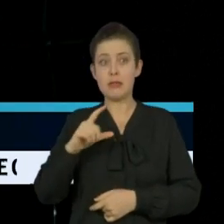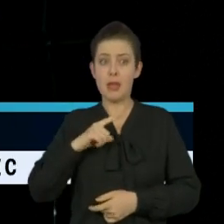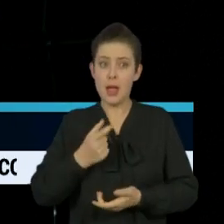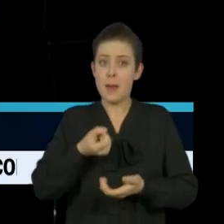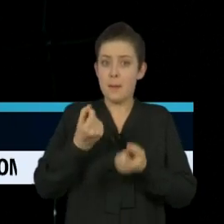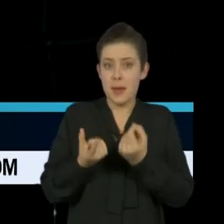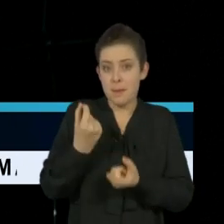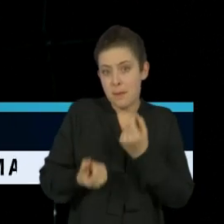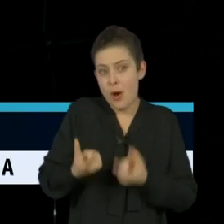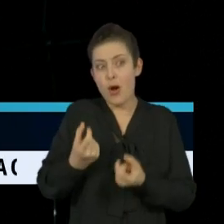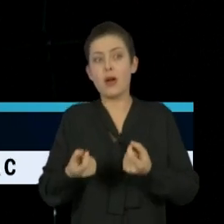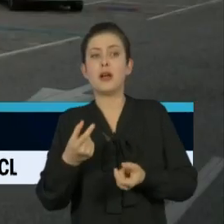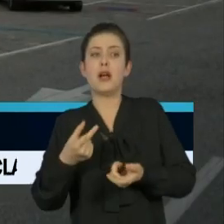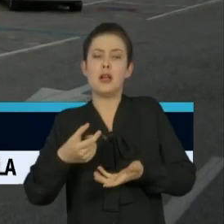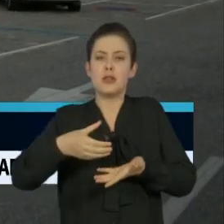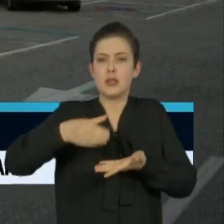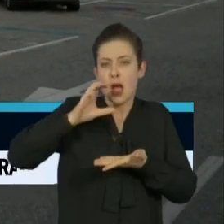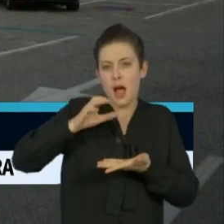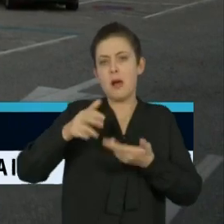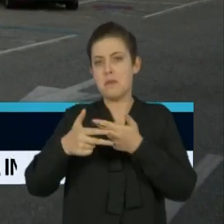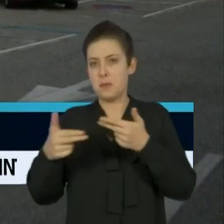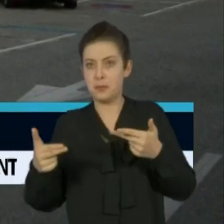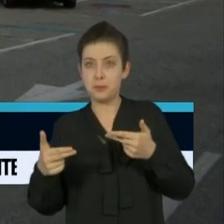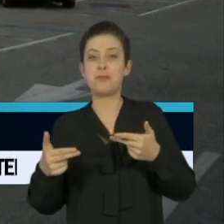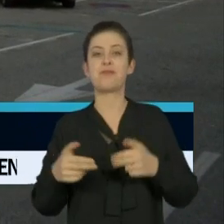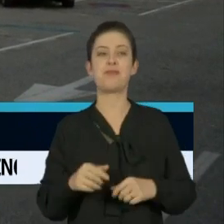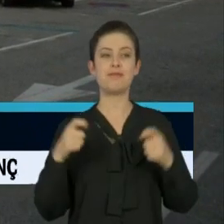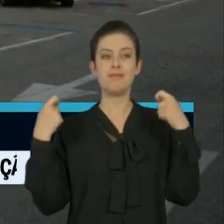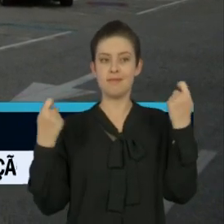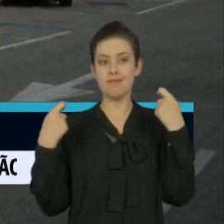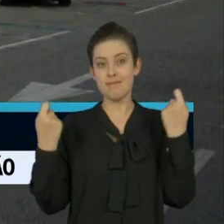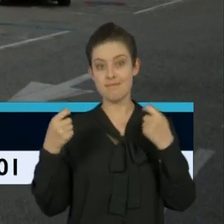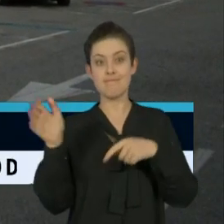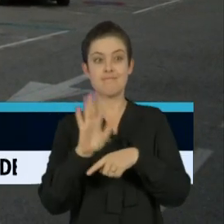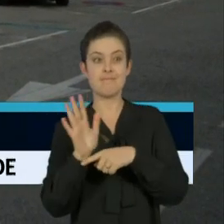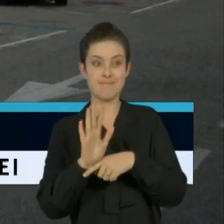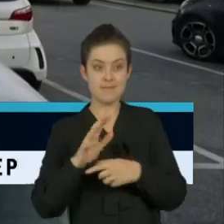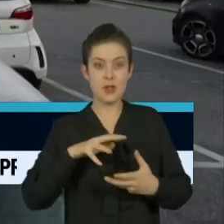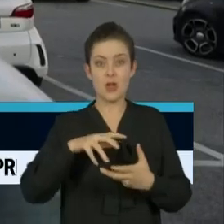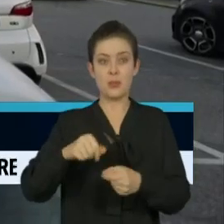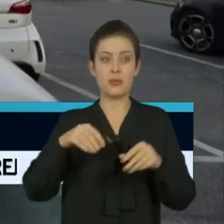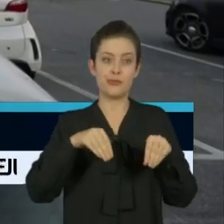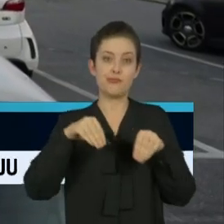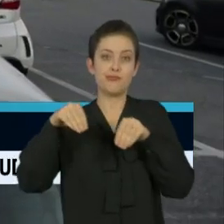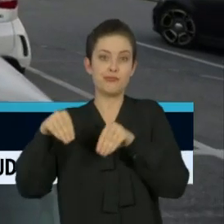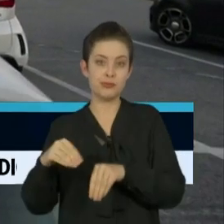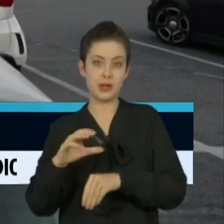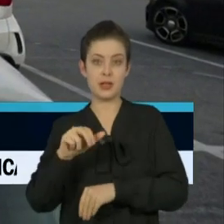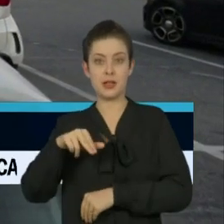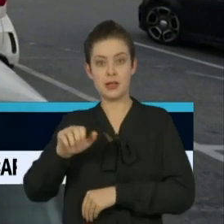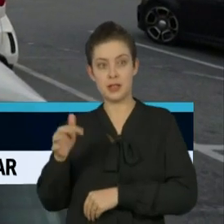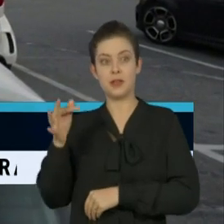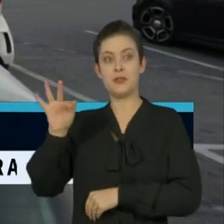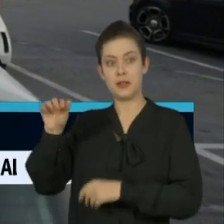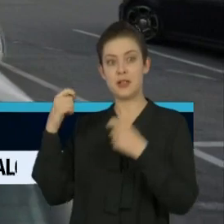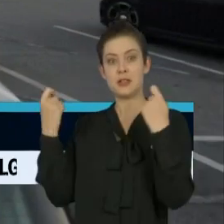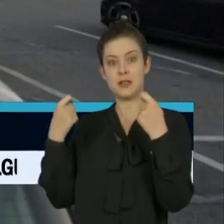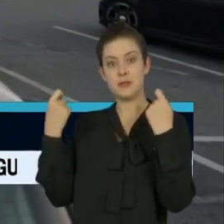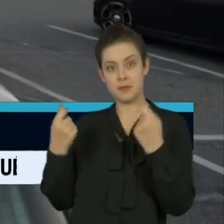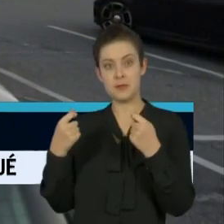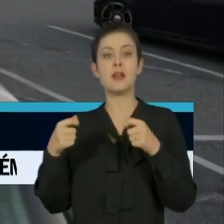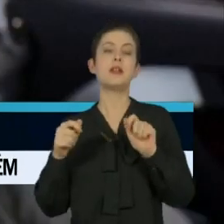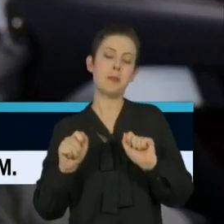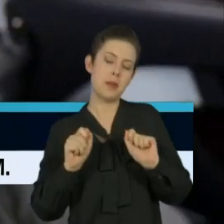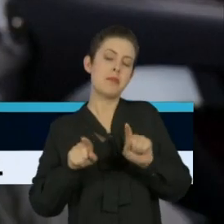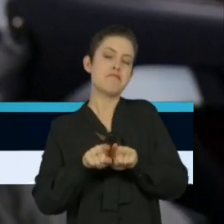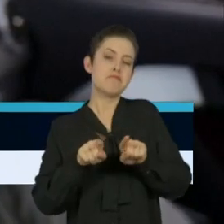salgadinhos e bebidas. Com o mais tradicional festival de cinema do mundo adiado, Cannes, na França, também optou pelo drive-in